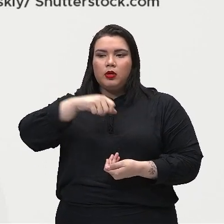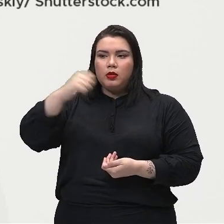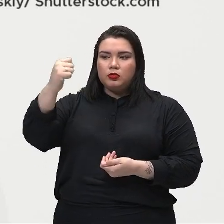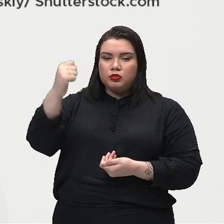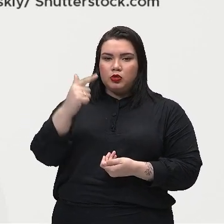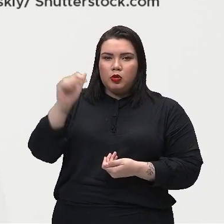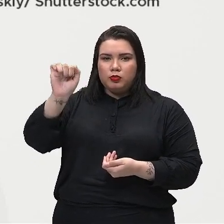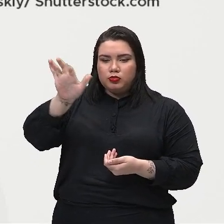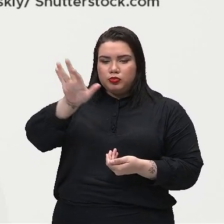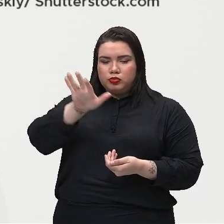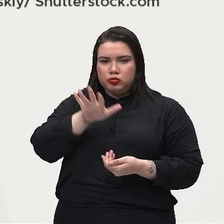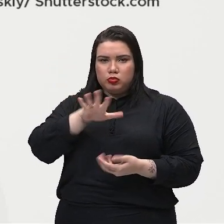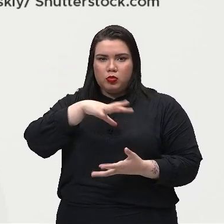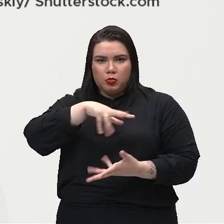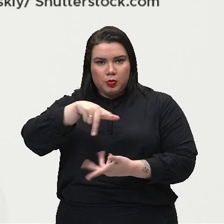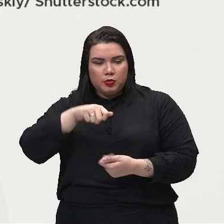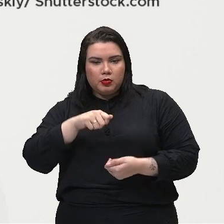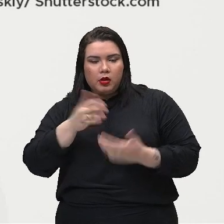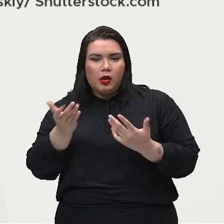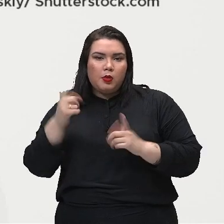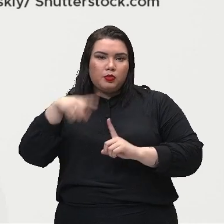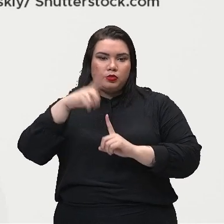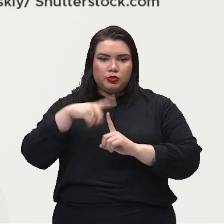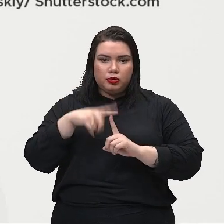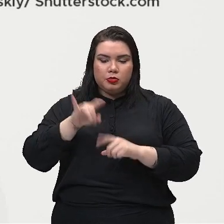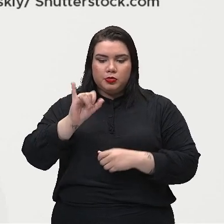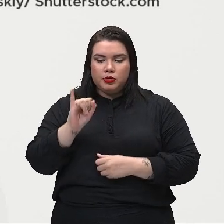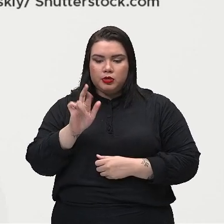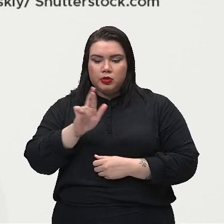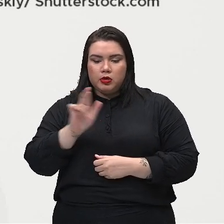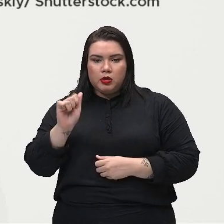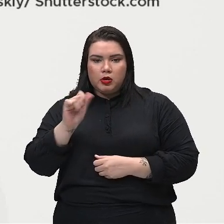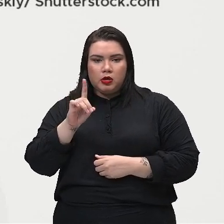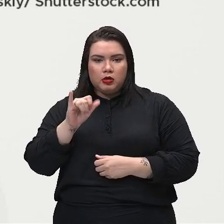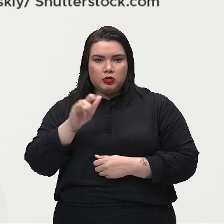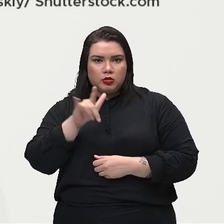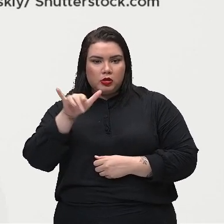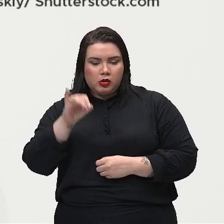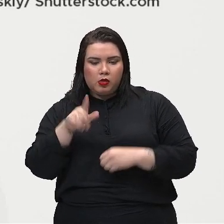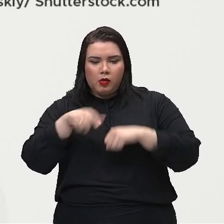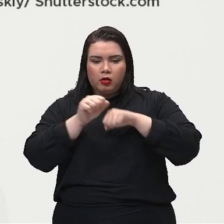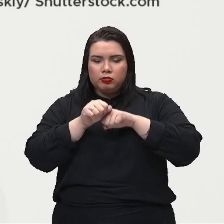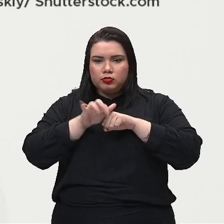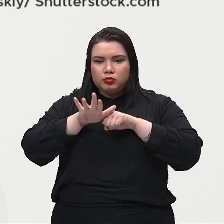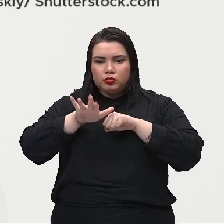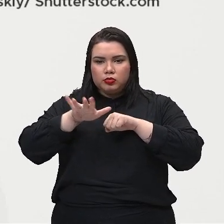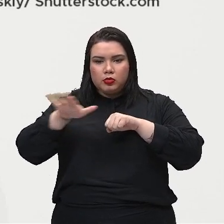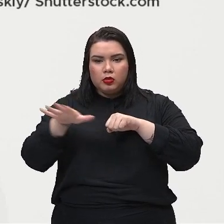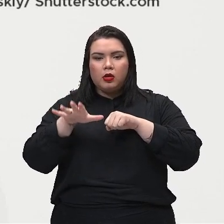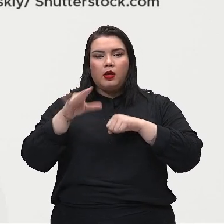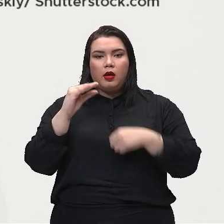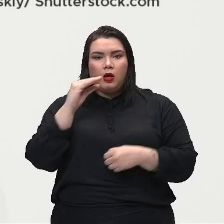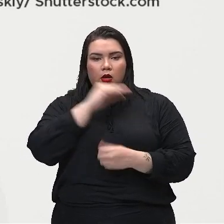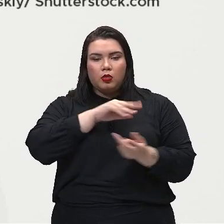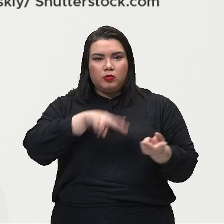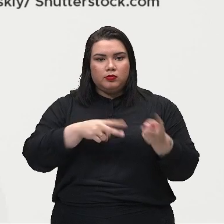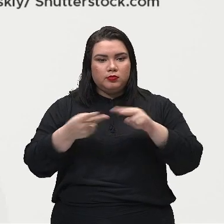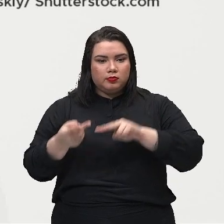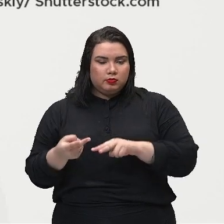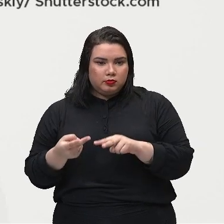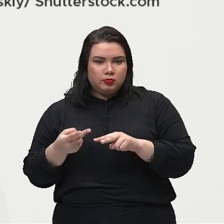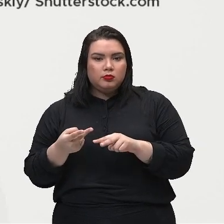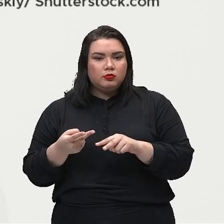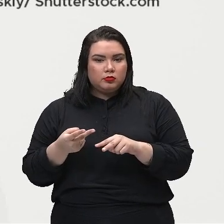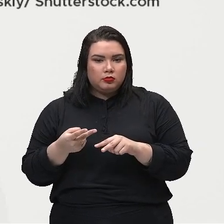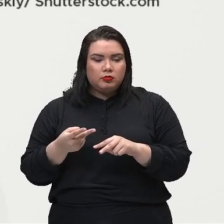um dos tipos de irradiação, né? Um dos tipos de transferência de calor, nesse caso aqui,